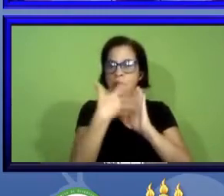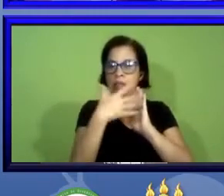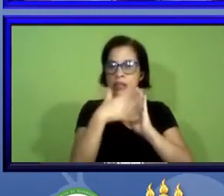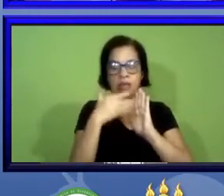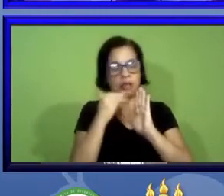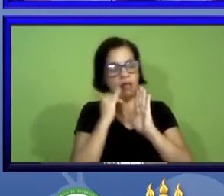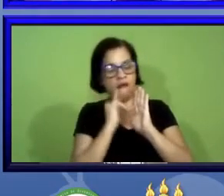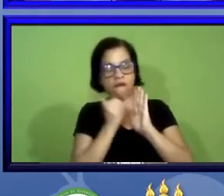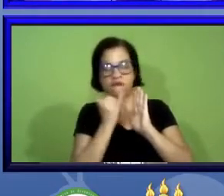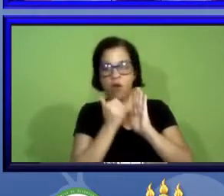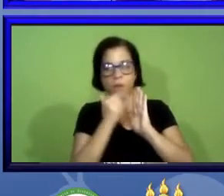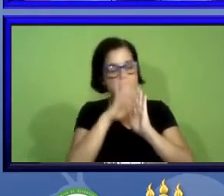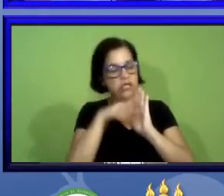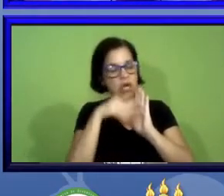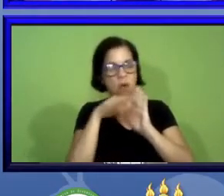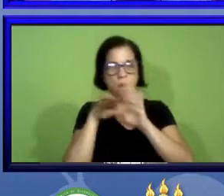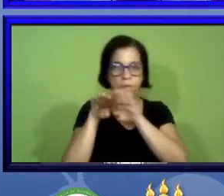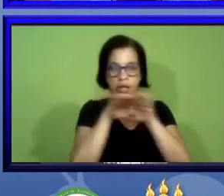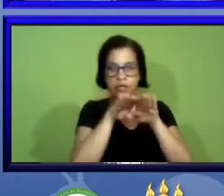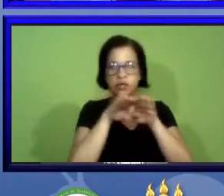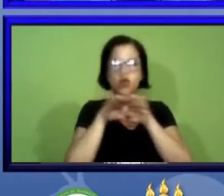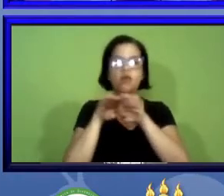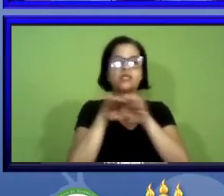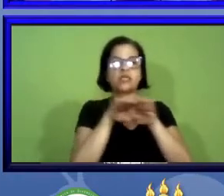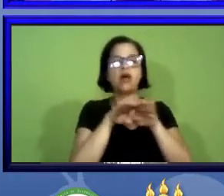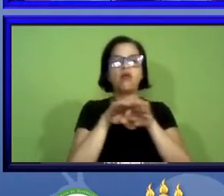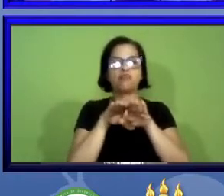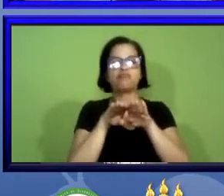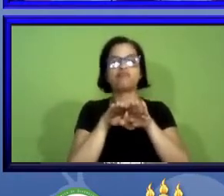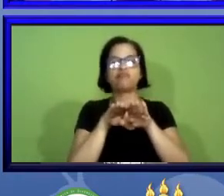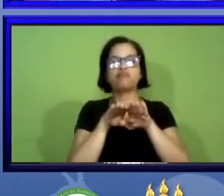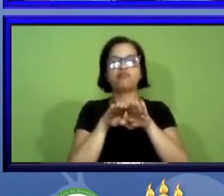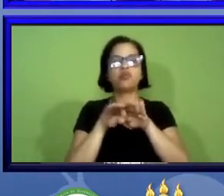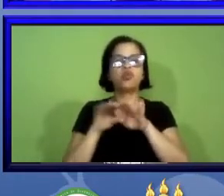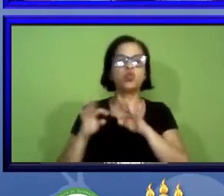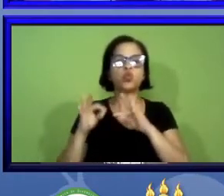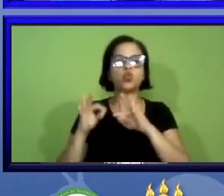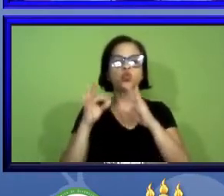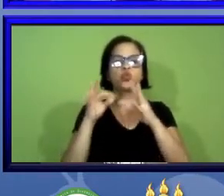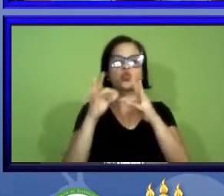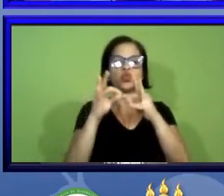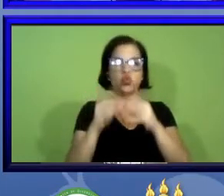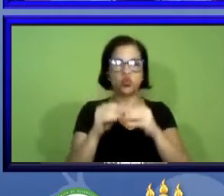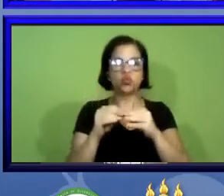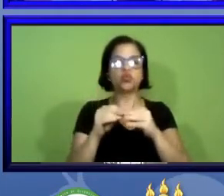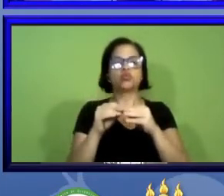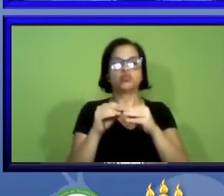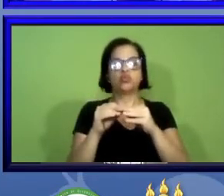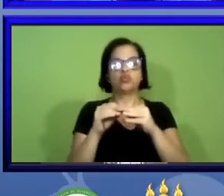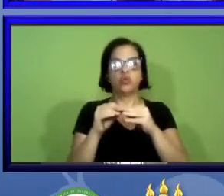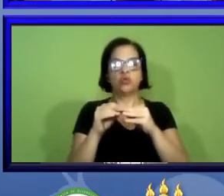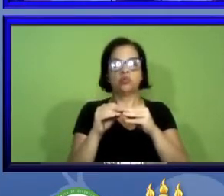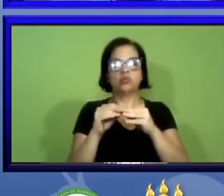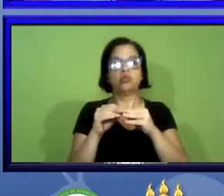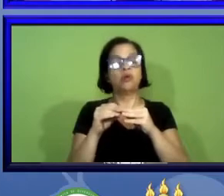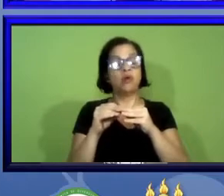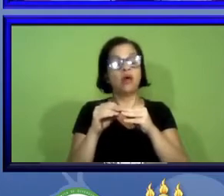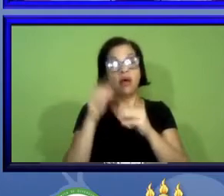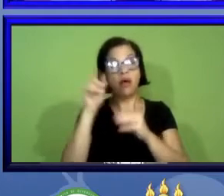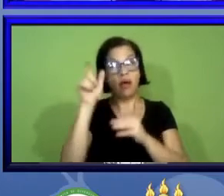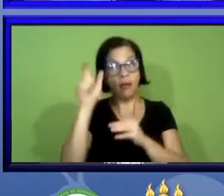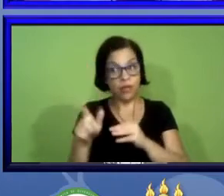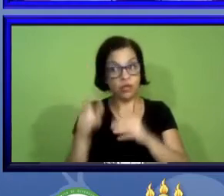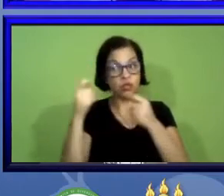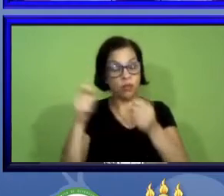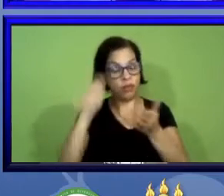padronizadas o Darwin Core que todo contemplado era obrigado a